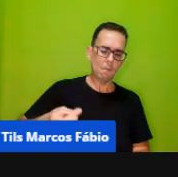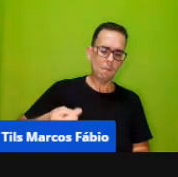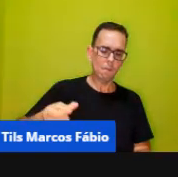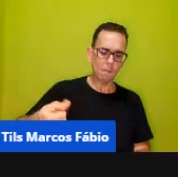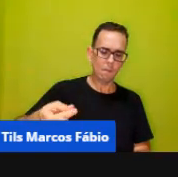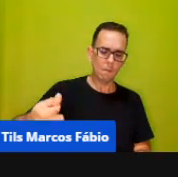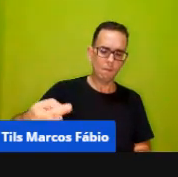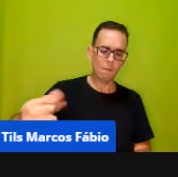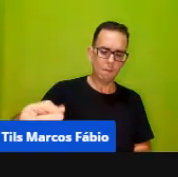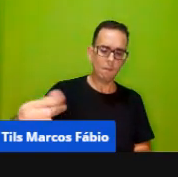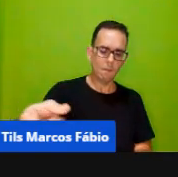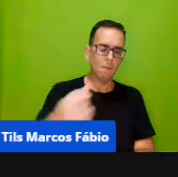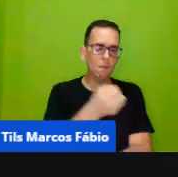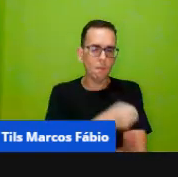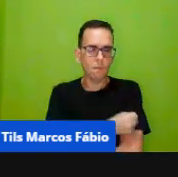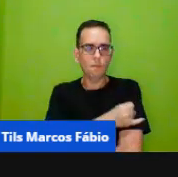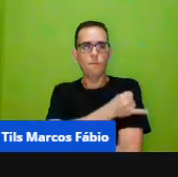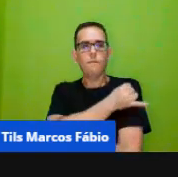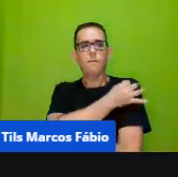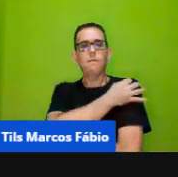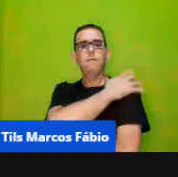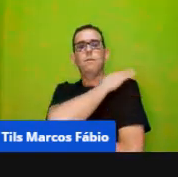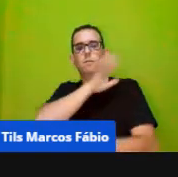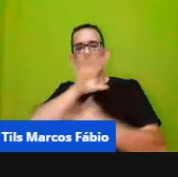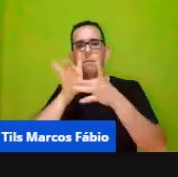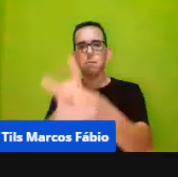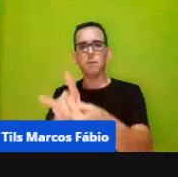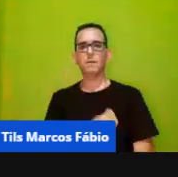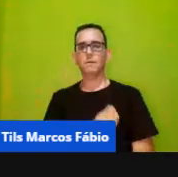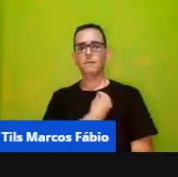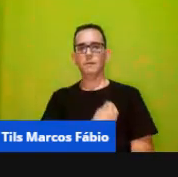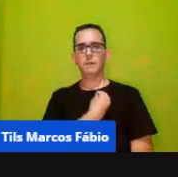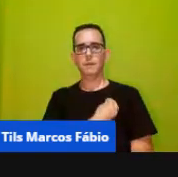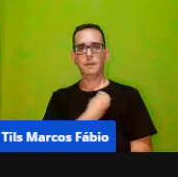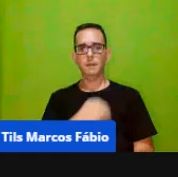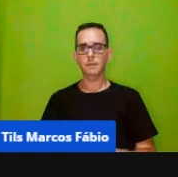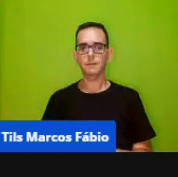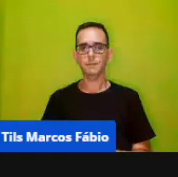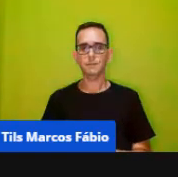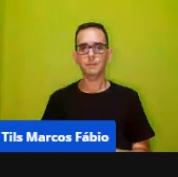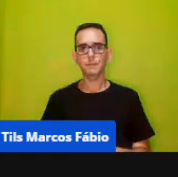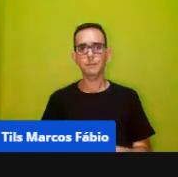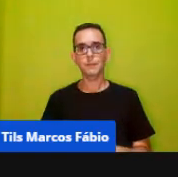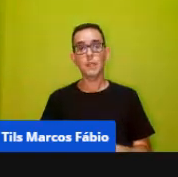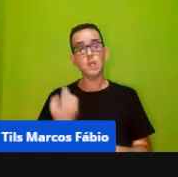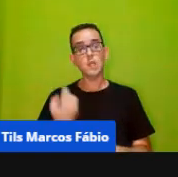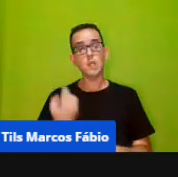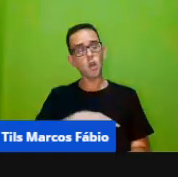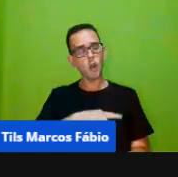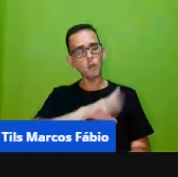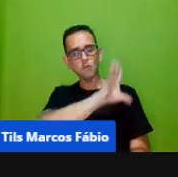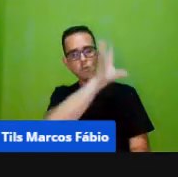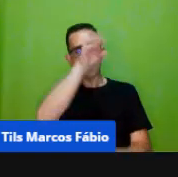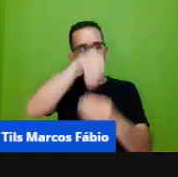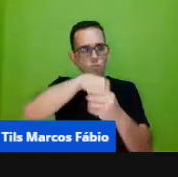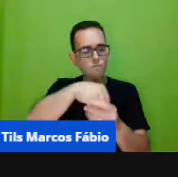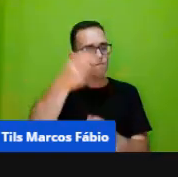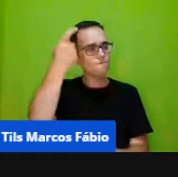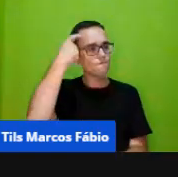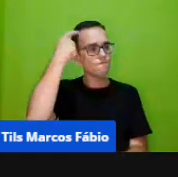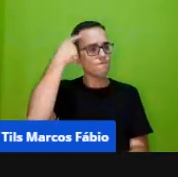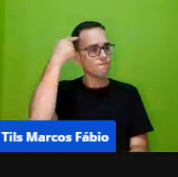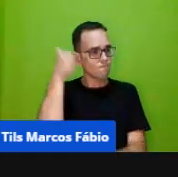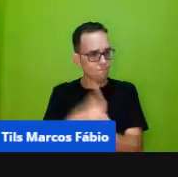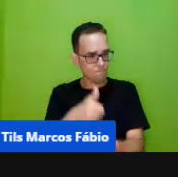escolarização fazer parte da vida dela. Nós estamos, então, inculcando nela, trazendo para ela